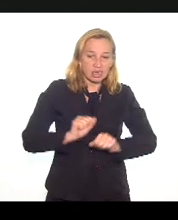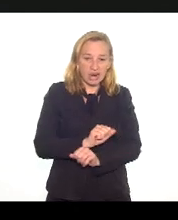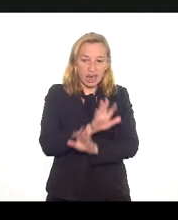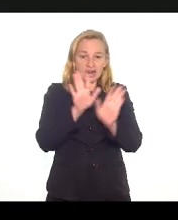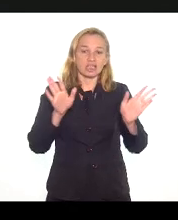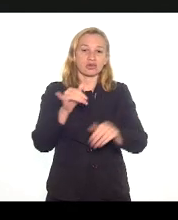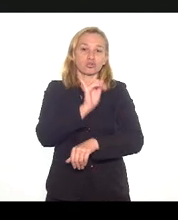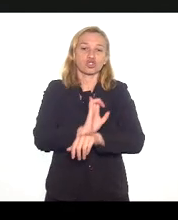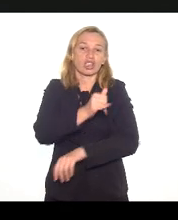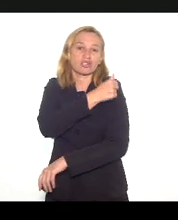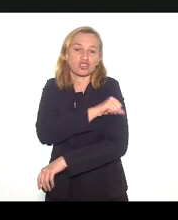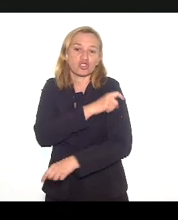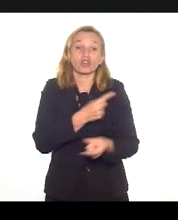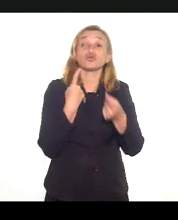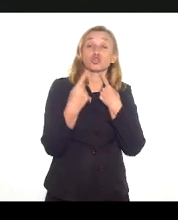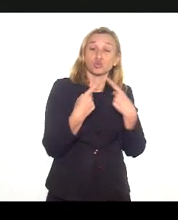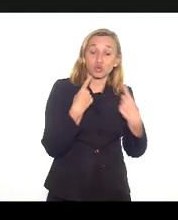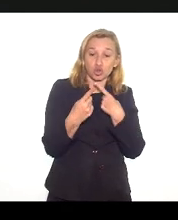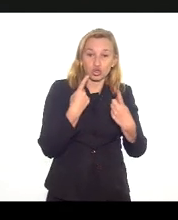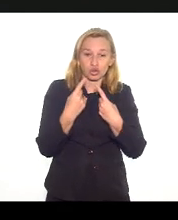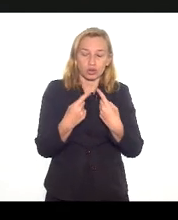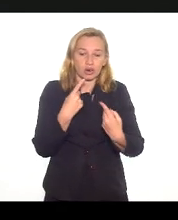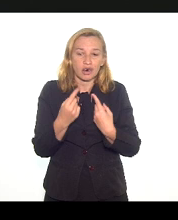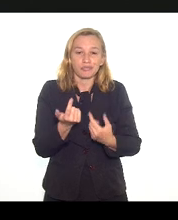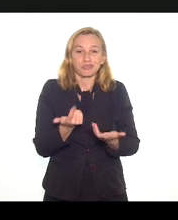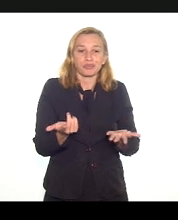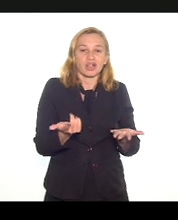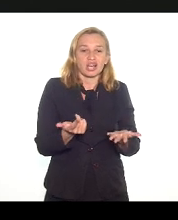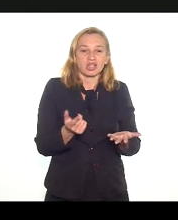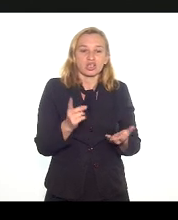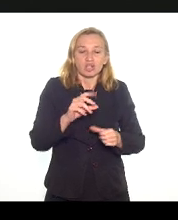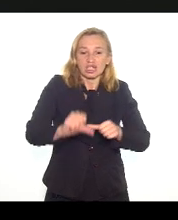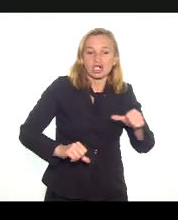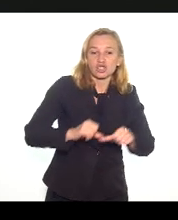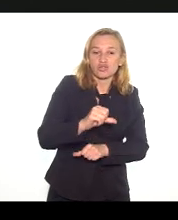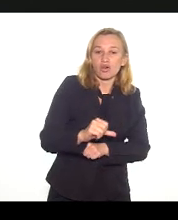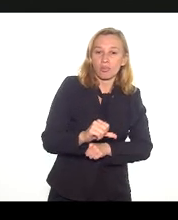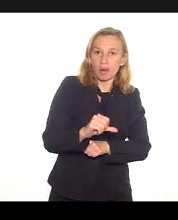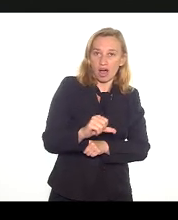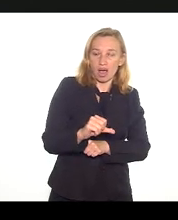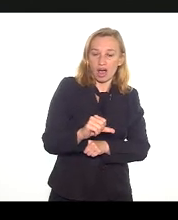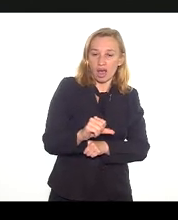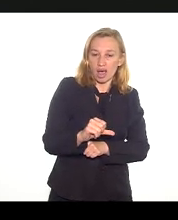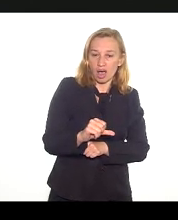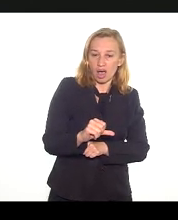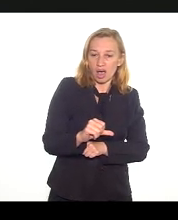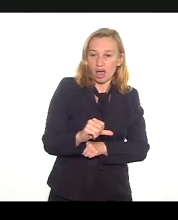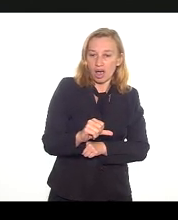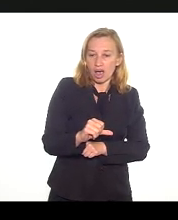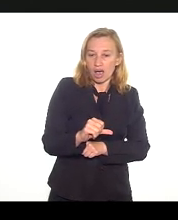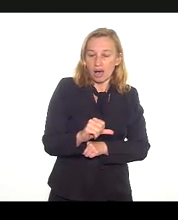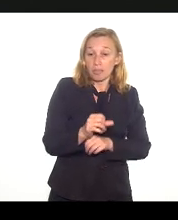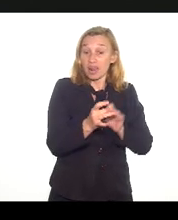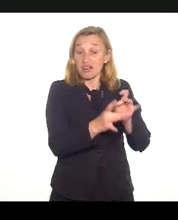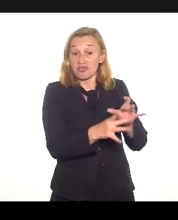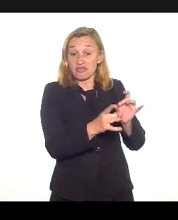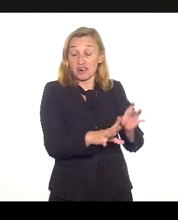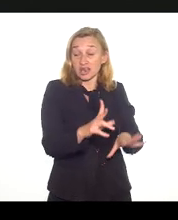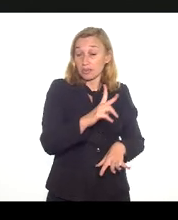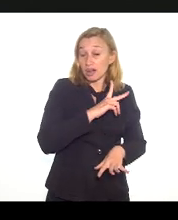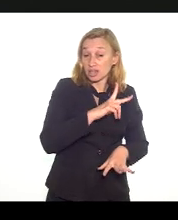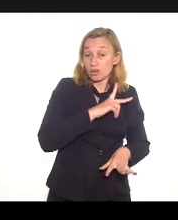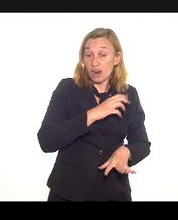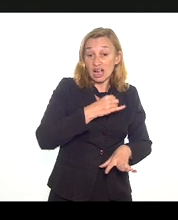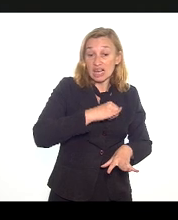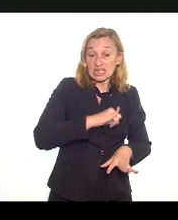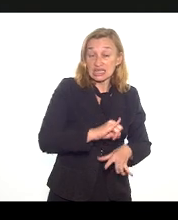Estado do Rio de Janeiro, o debate no Estado do Rio de Janeiro. Não adianta transformar o monopólio público no monopólio privado se não tiver uma